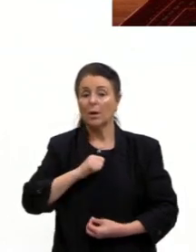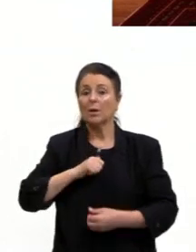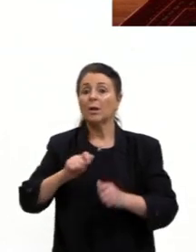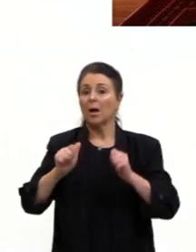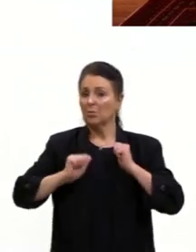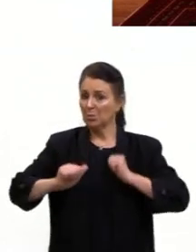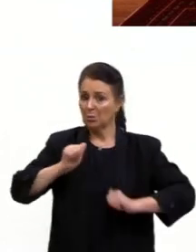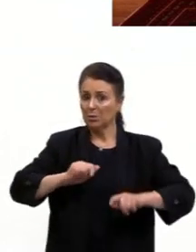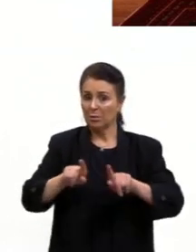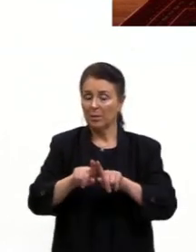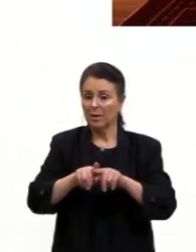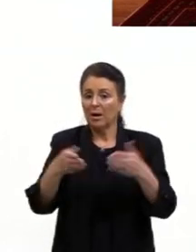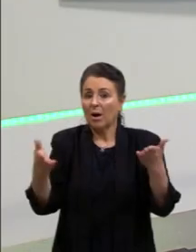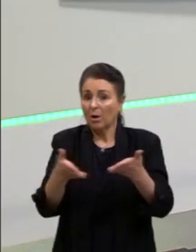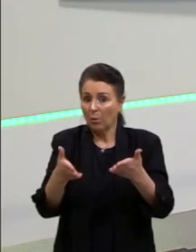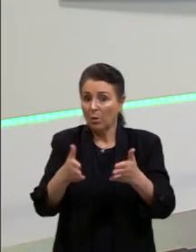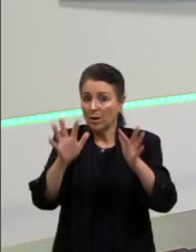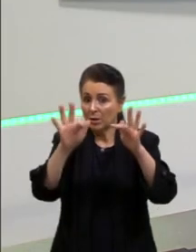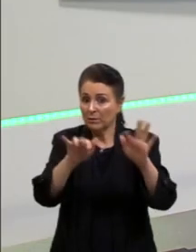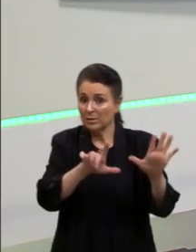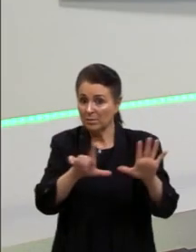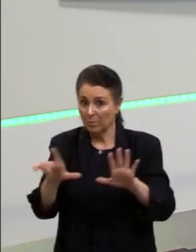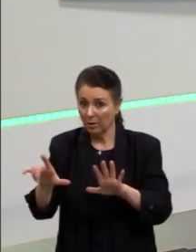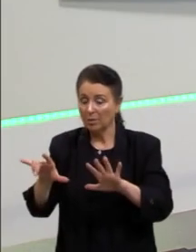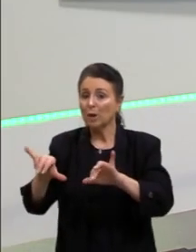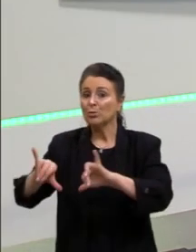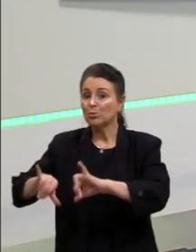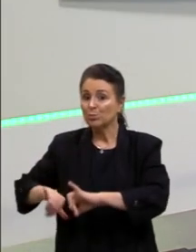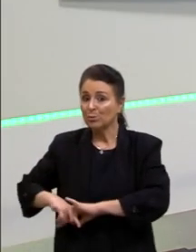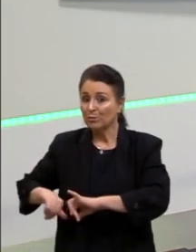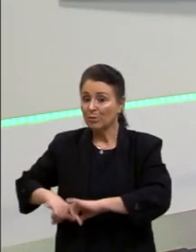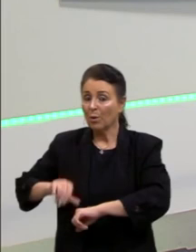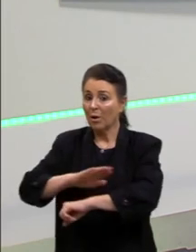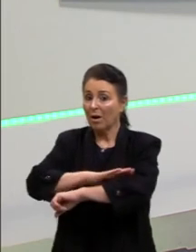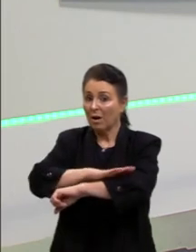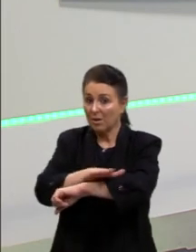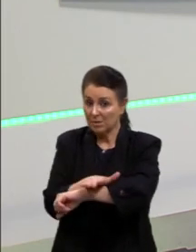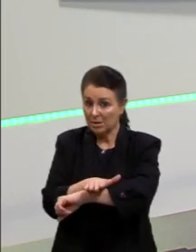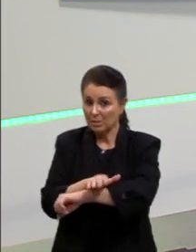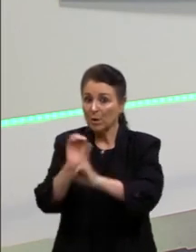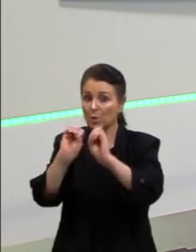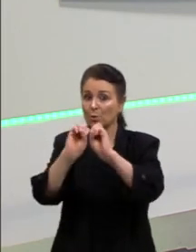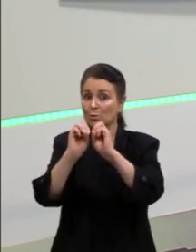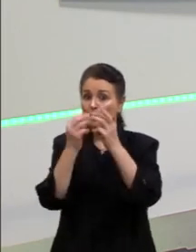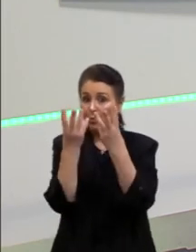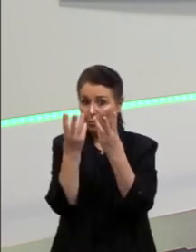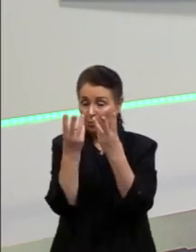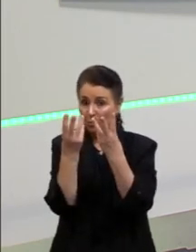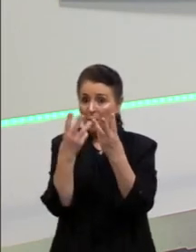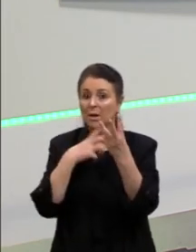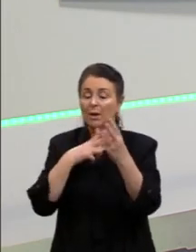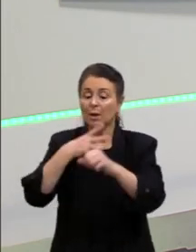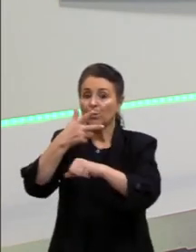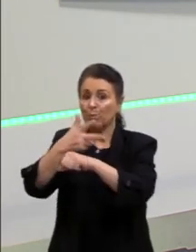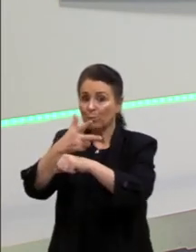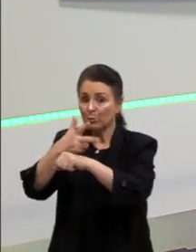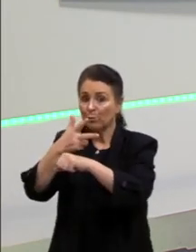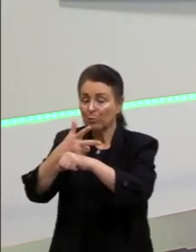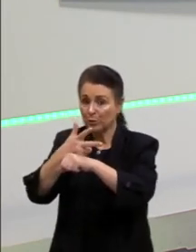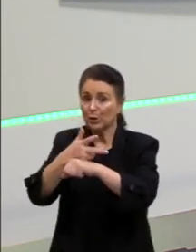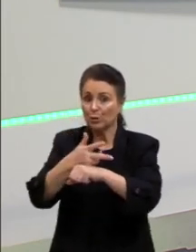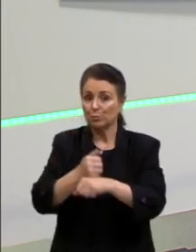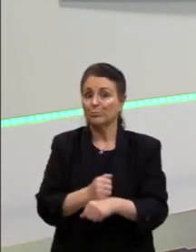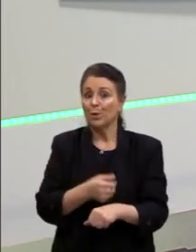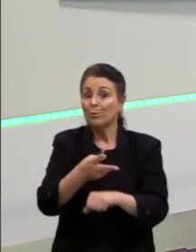Infelizmente, agora, no fim de semana, ele sofreu racismo durante um show dele. Ele tem um vídeo, gente, muito forte.